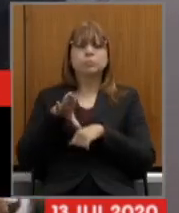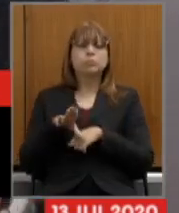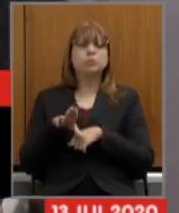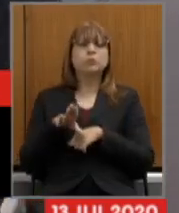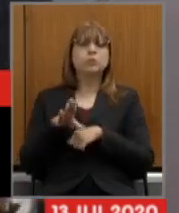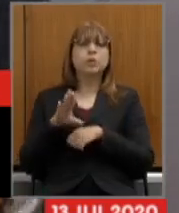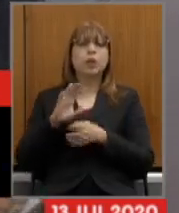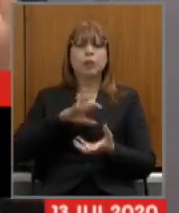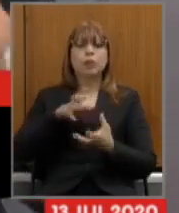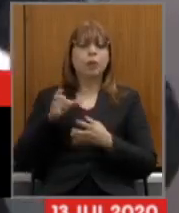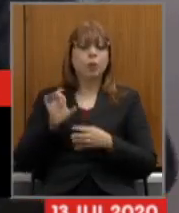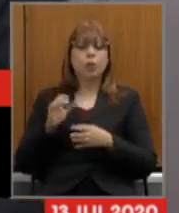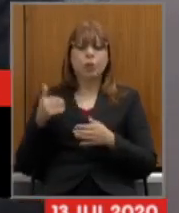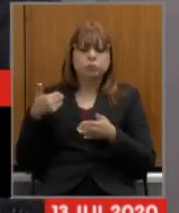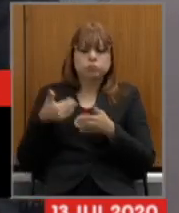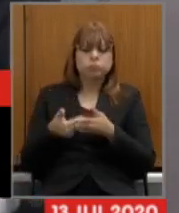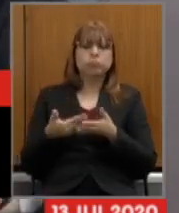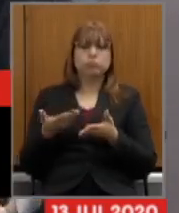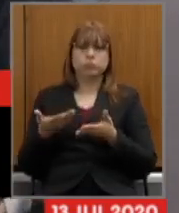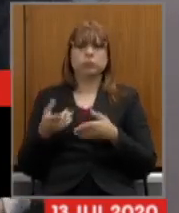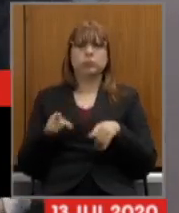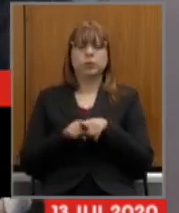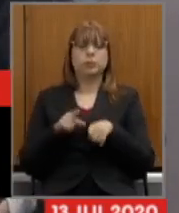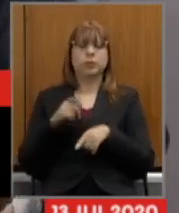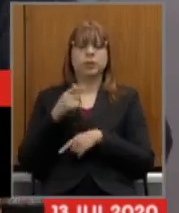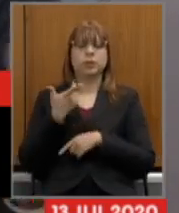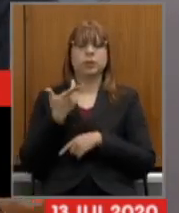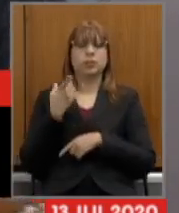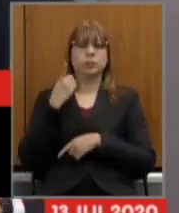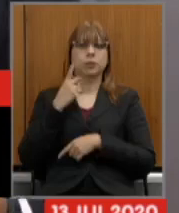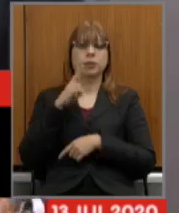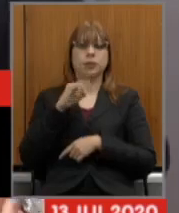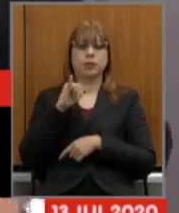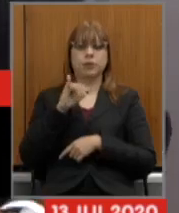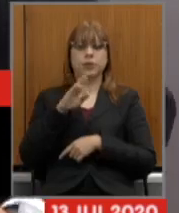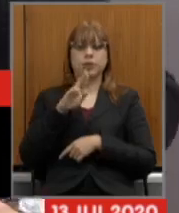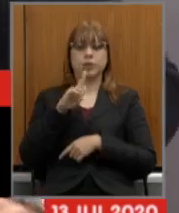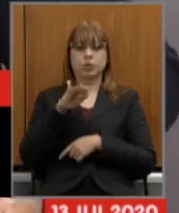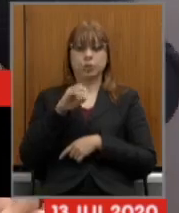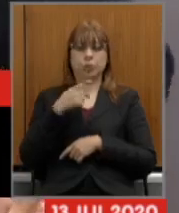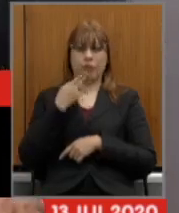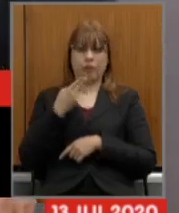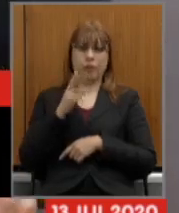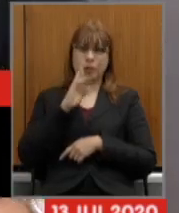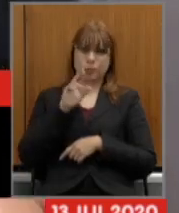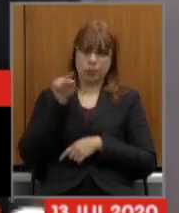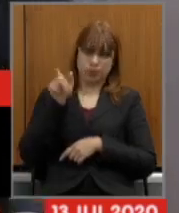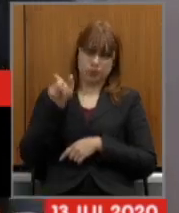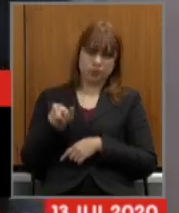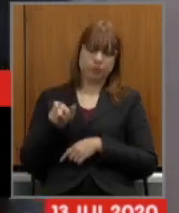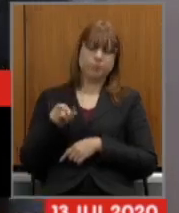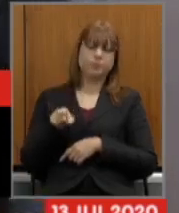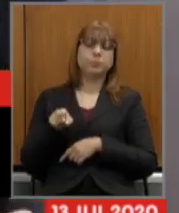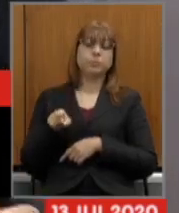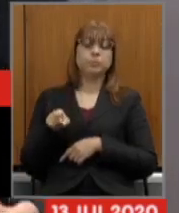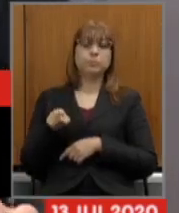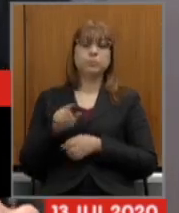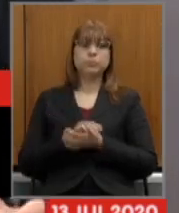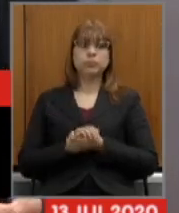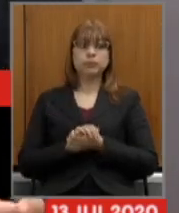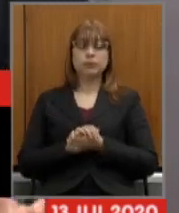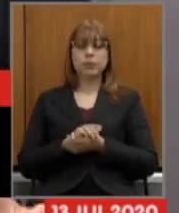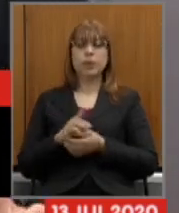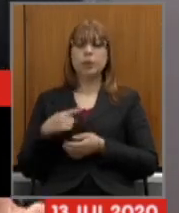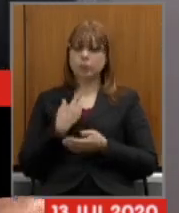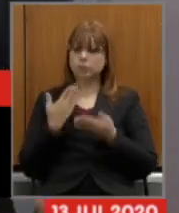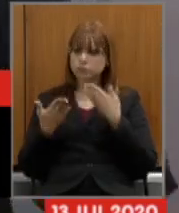somente agora já o deputado Virgílio eu vou começar respondendo por ele de que nós estamos tendo todo